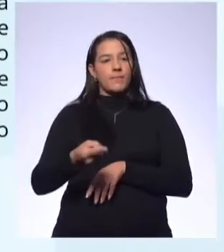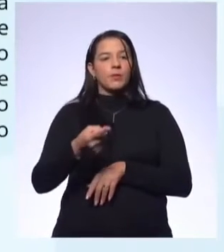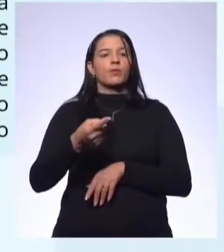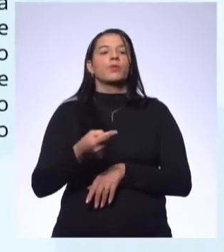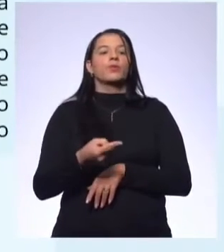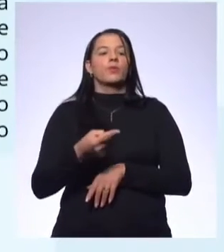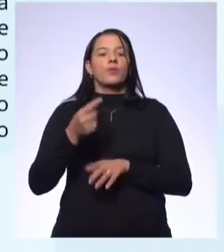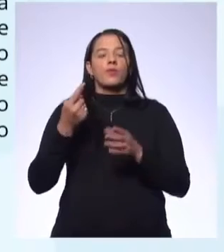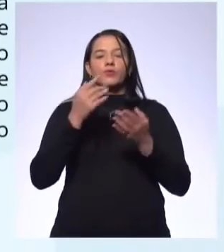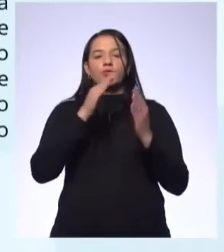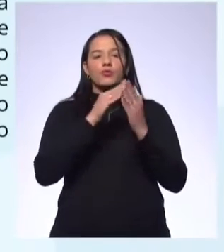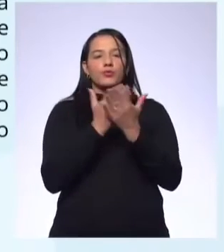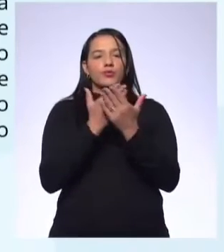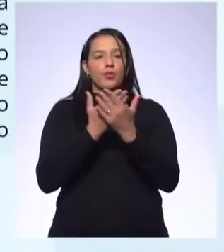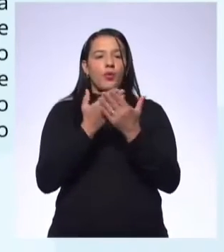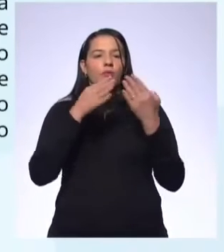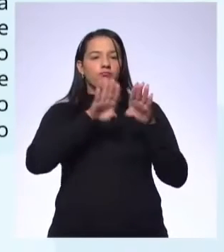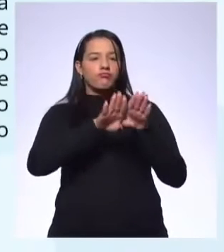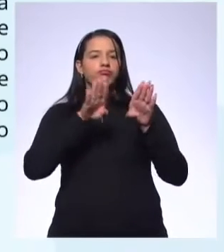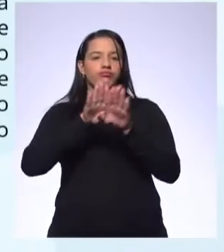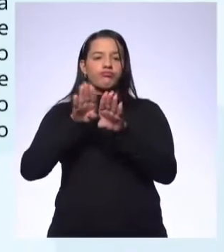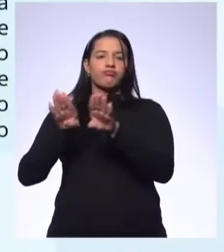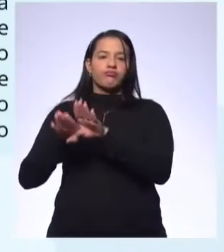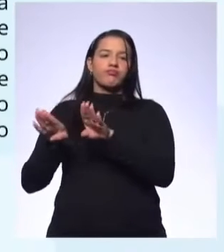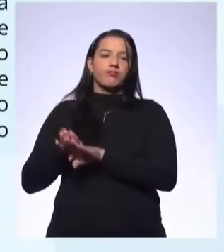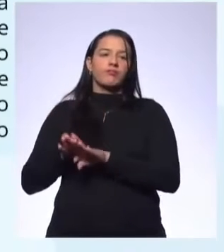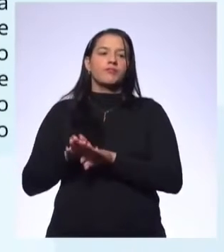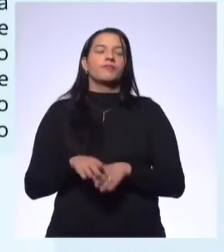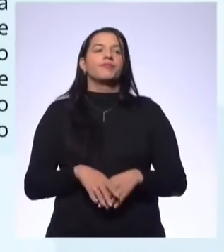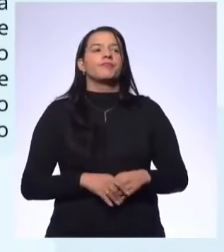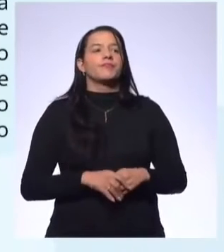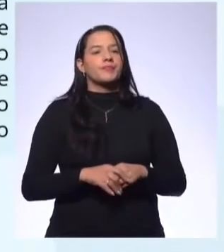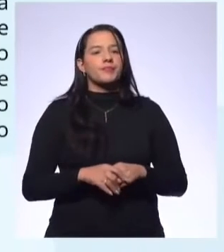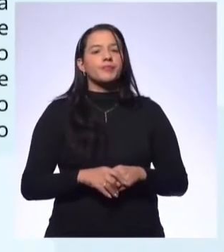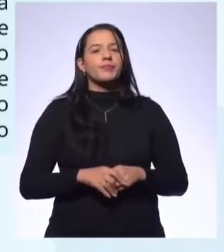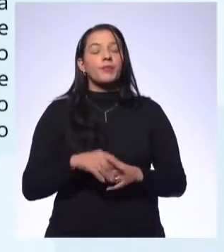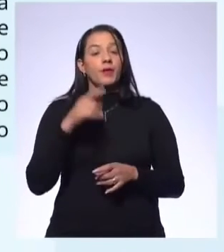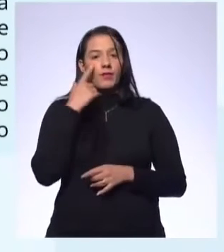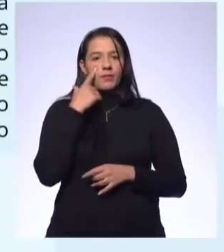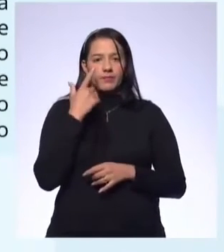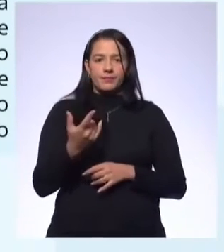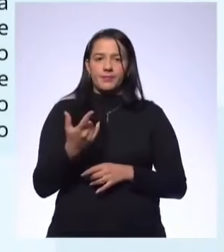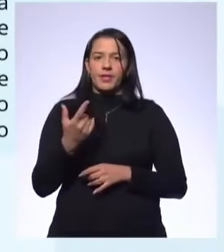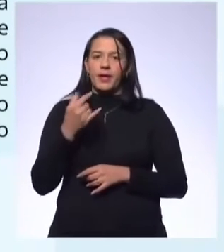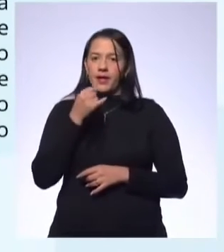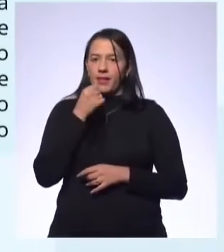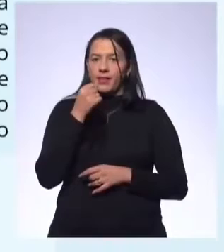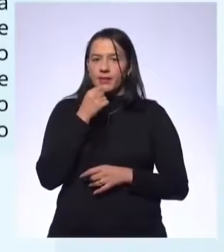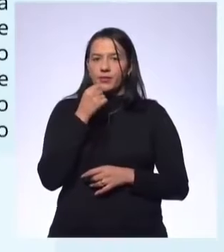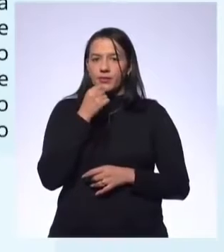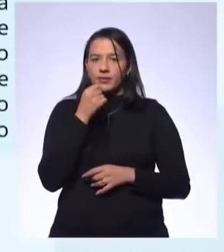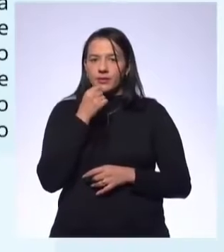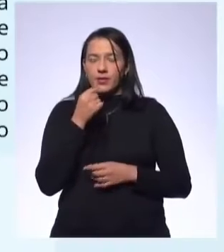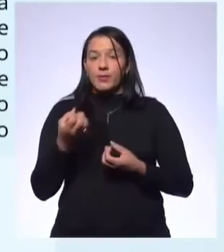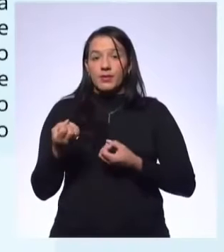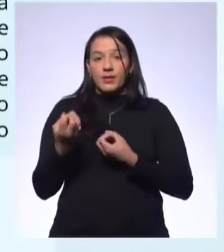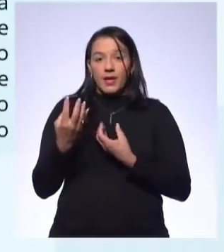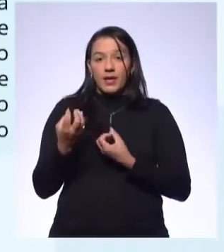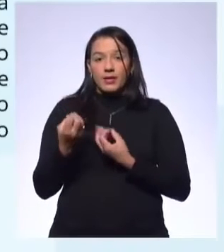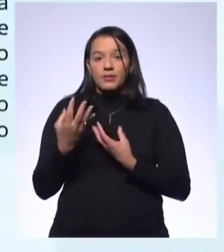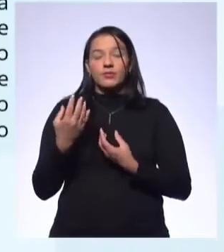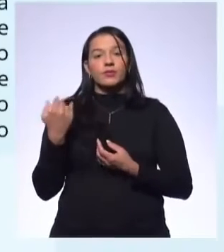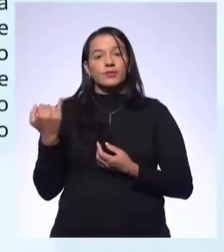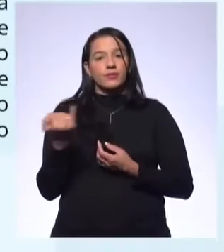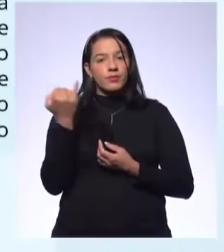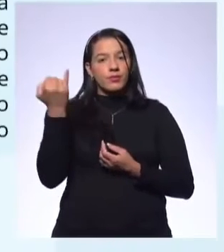e Cultura, o MEC. Olha só o que ela fez aqui. Ela teceu exemplos agora, mas com mais dados. Esses dados a gente pode